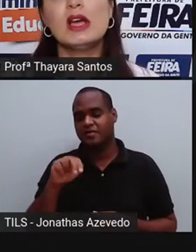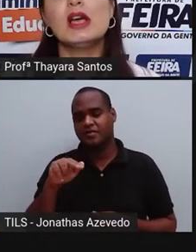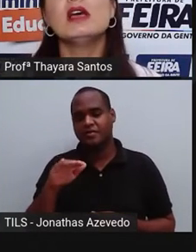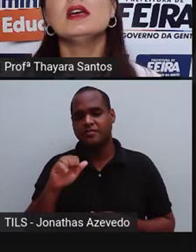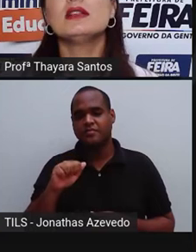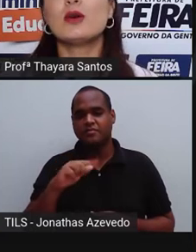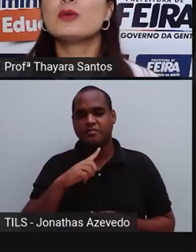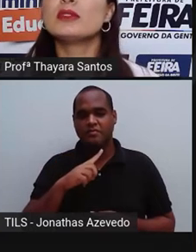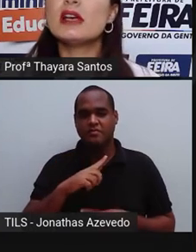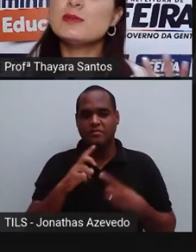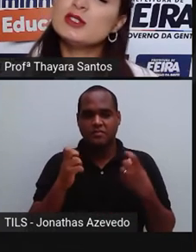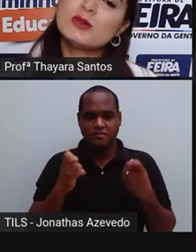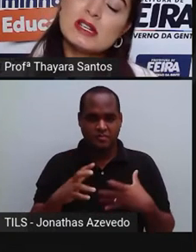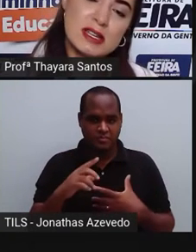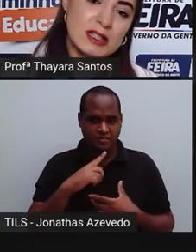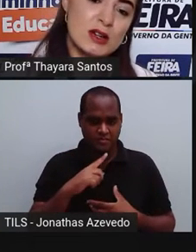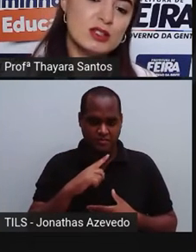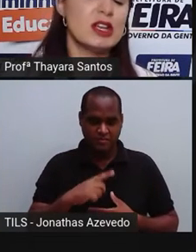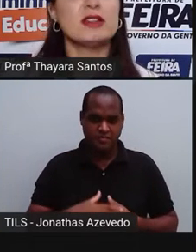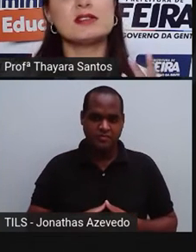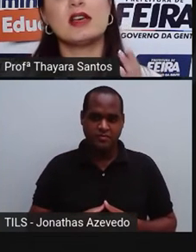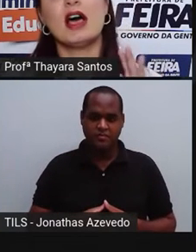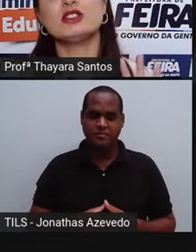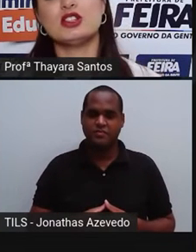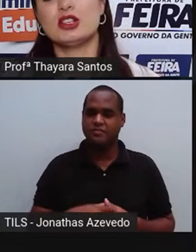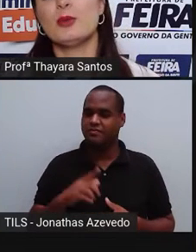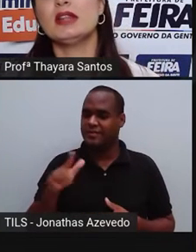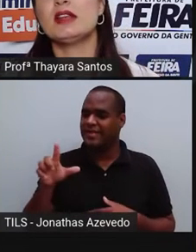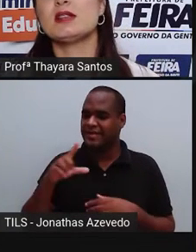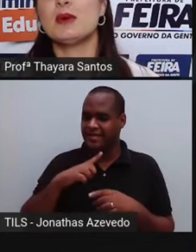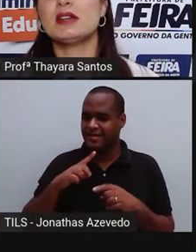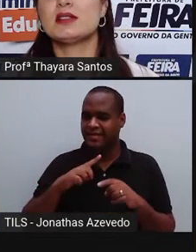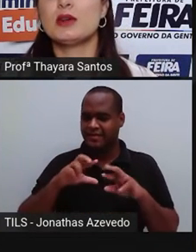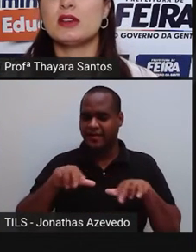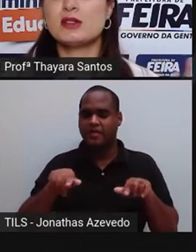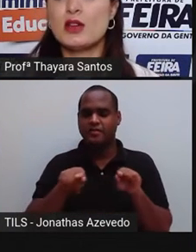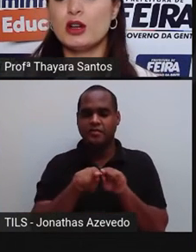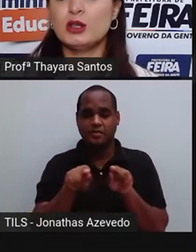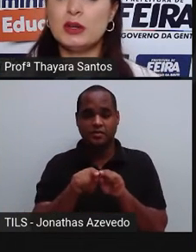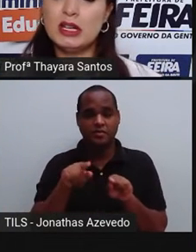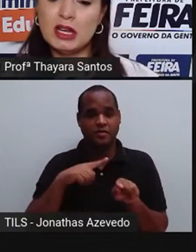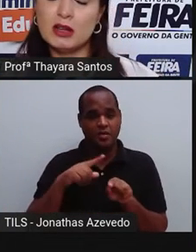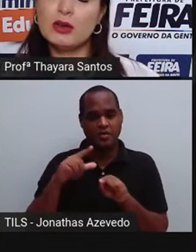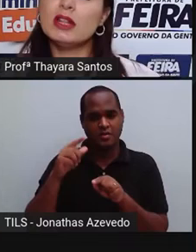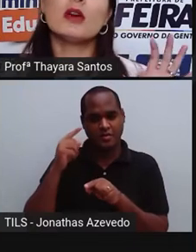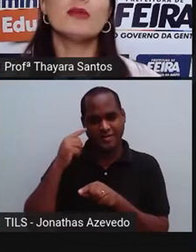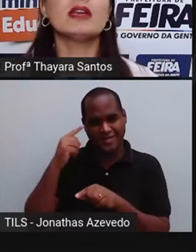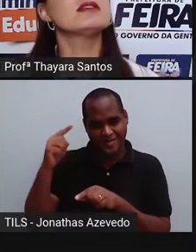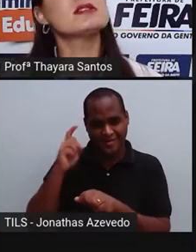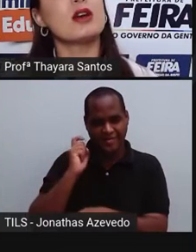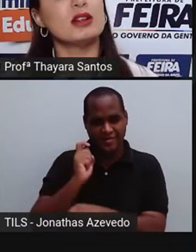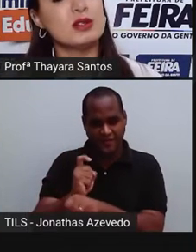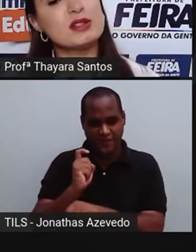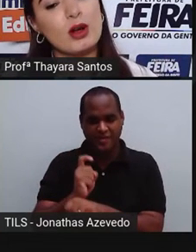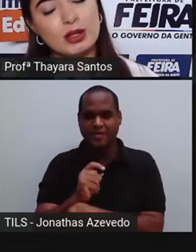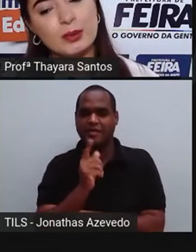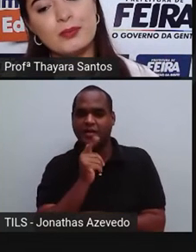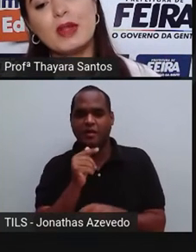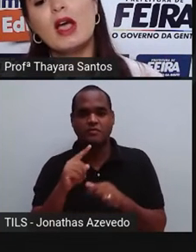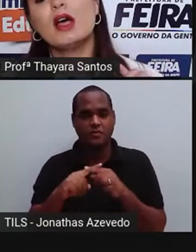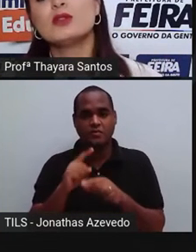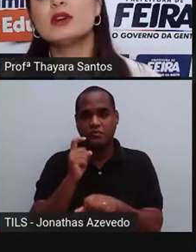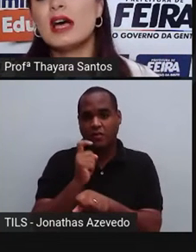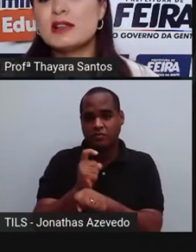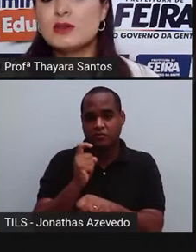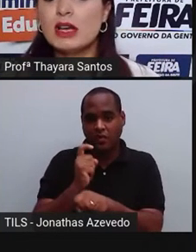caso. Então, nas misturas heterogêneas, a gente também tem separação entre sólido e líquido e também entre sólido e sólido.